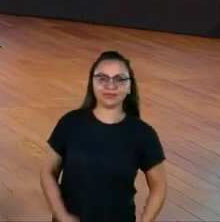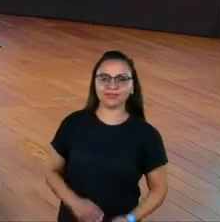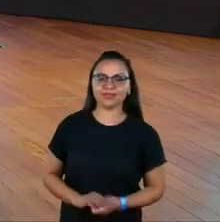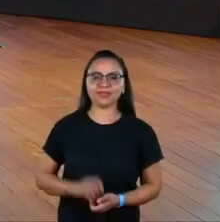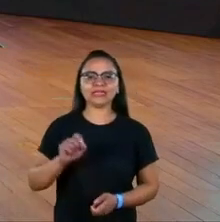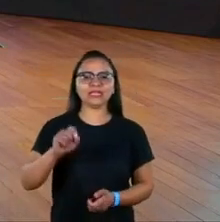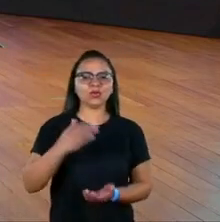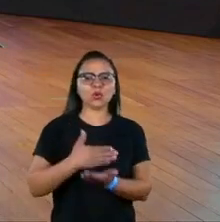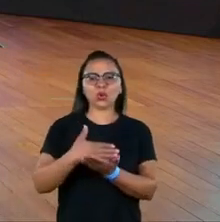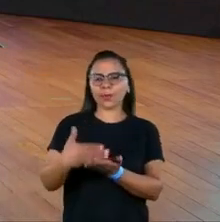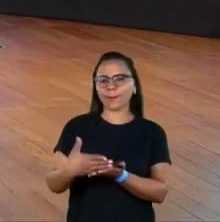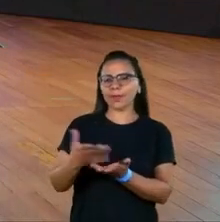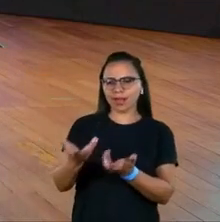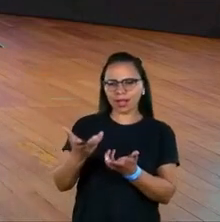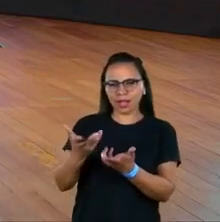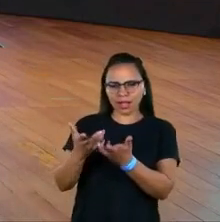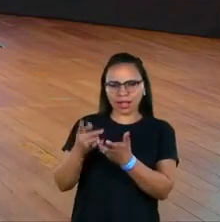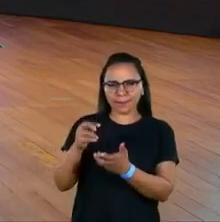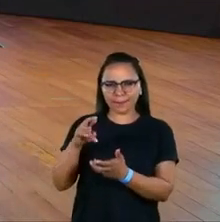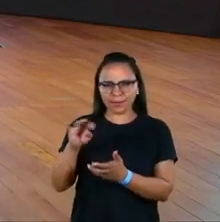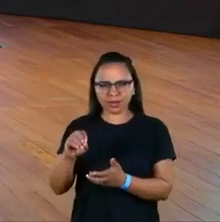Quem quer começar? Quer começar, Preto Cesar?